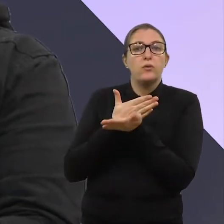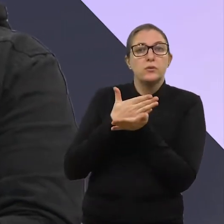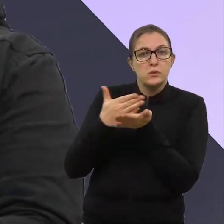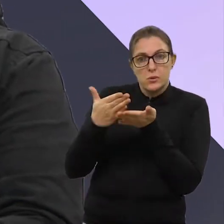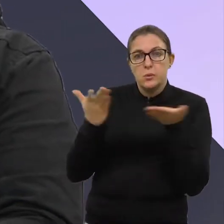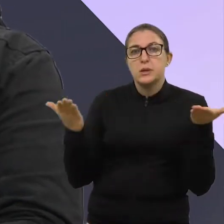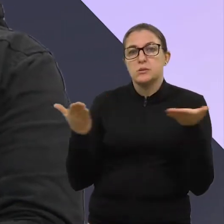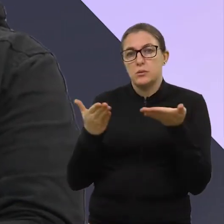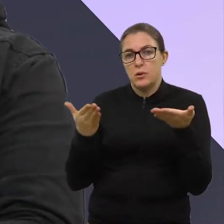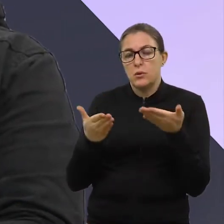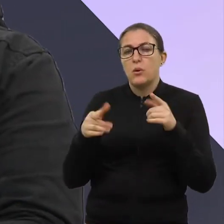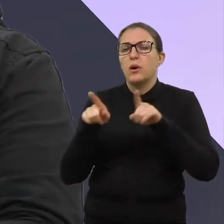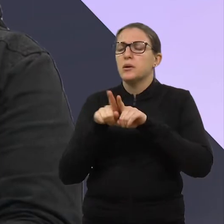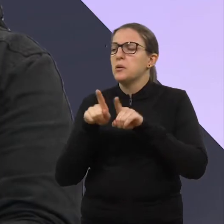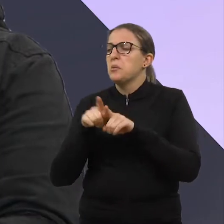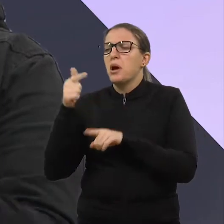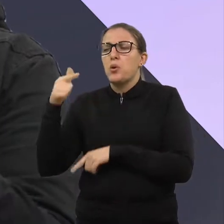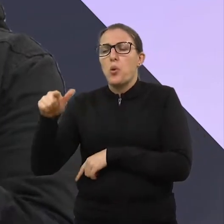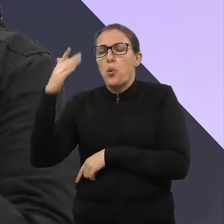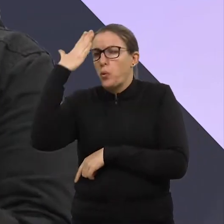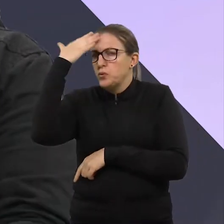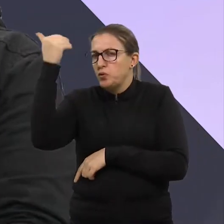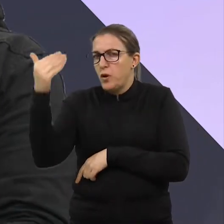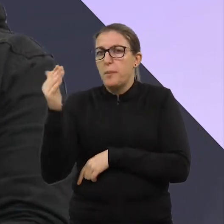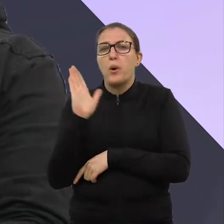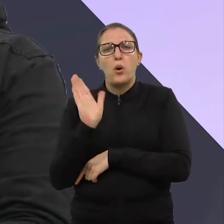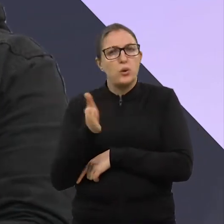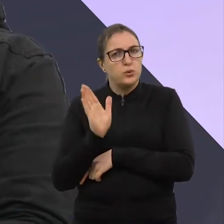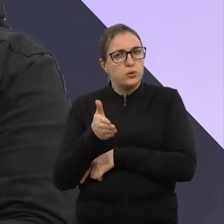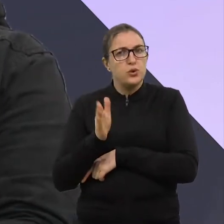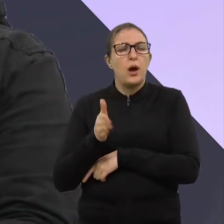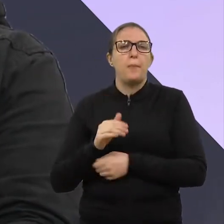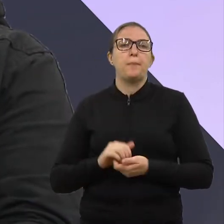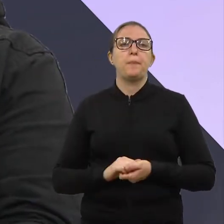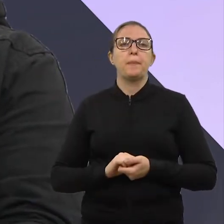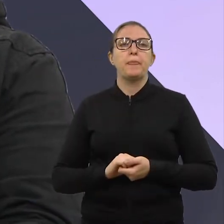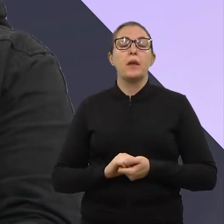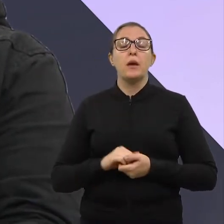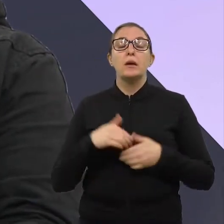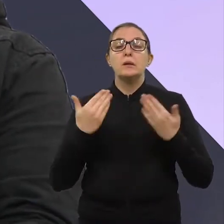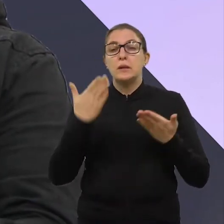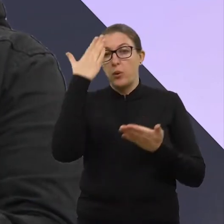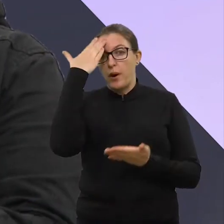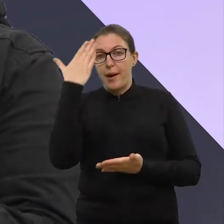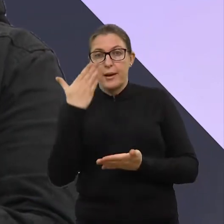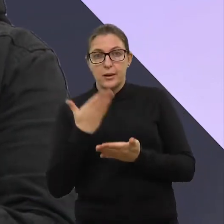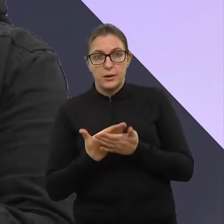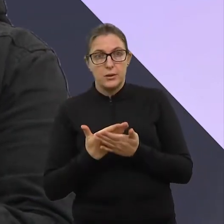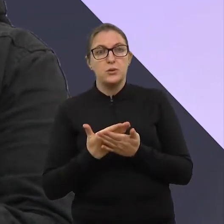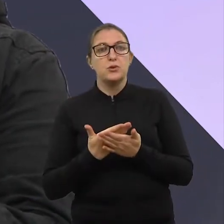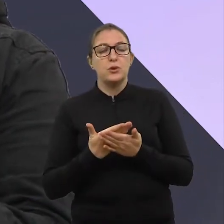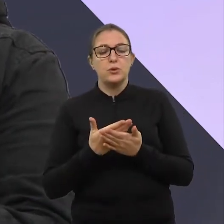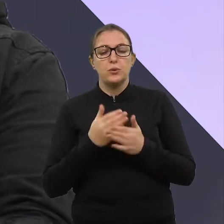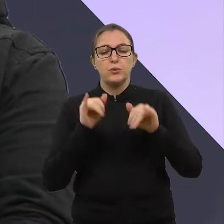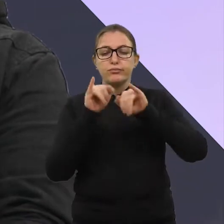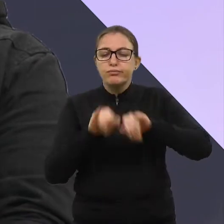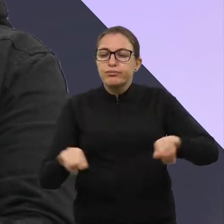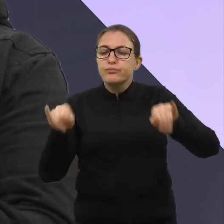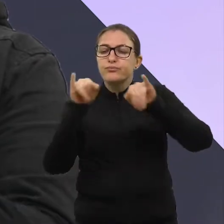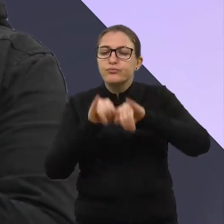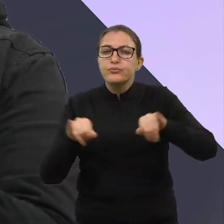princípio, já tem uma certa estrada para os grandes músicos, enfim. Então, a gente acredita que essa